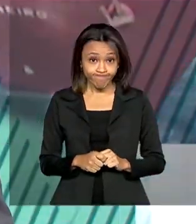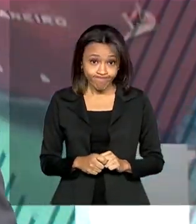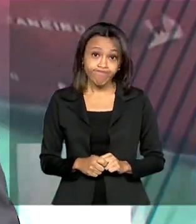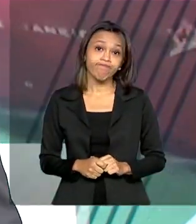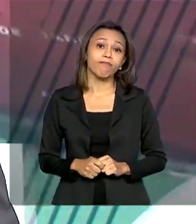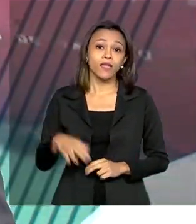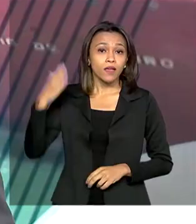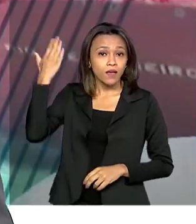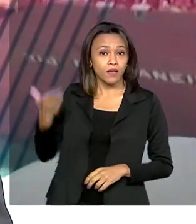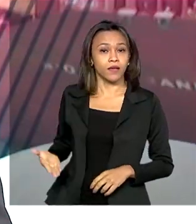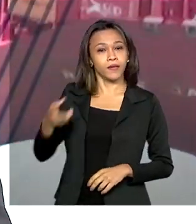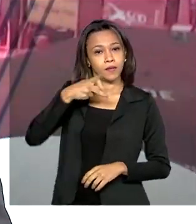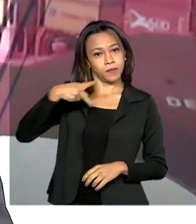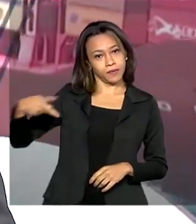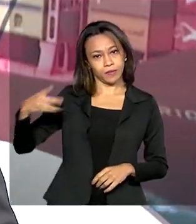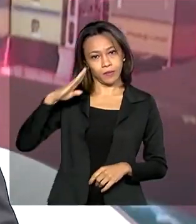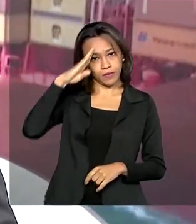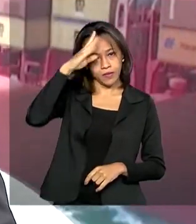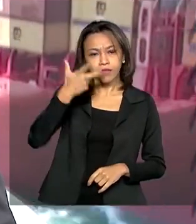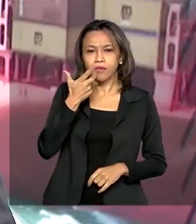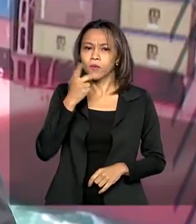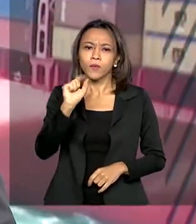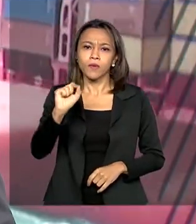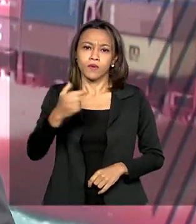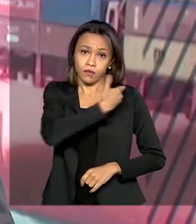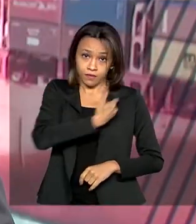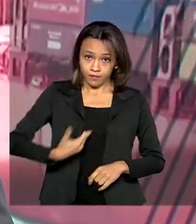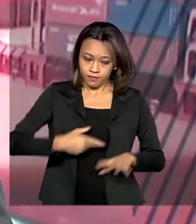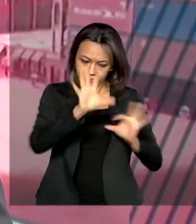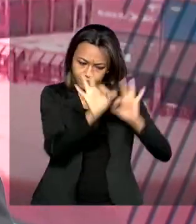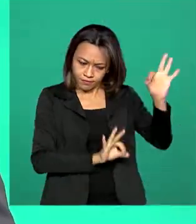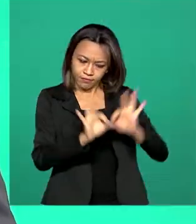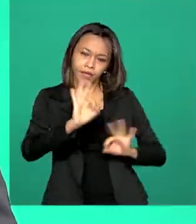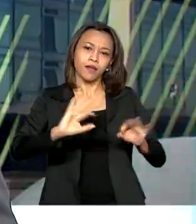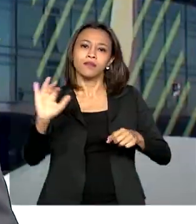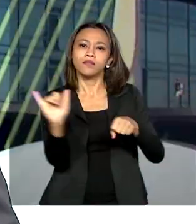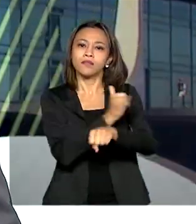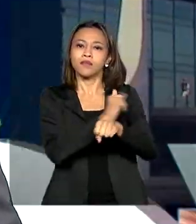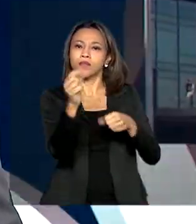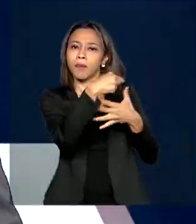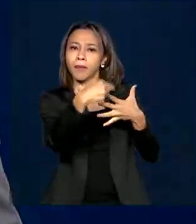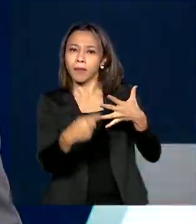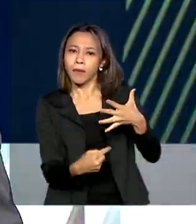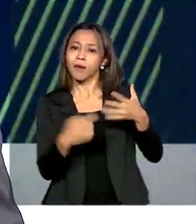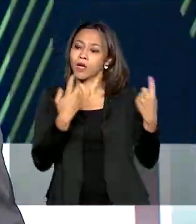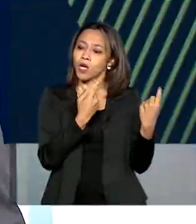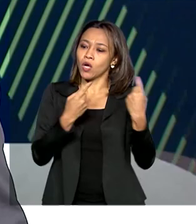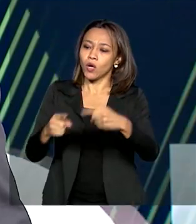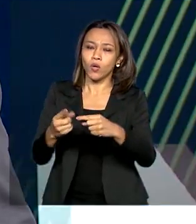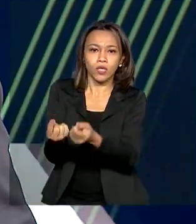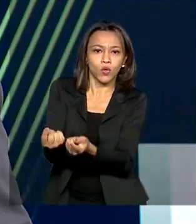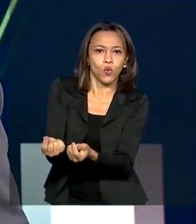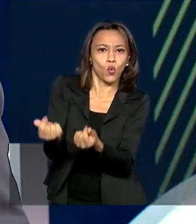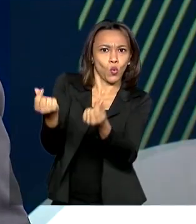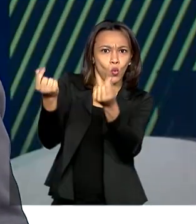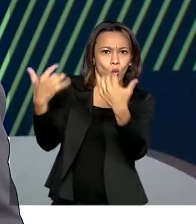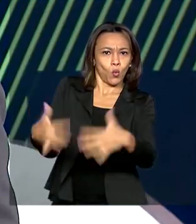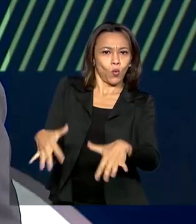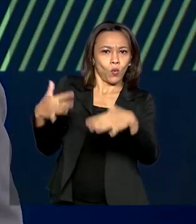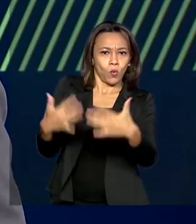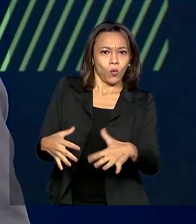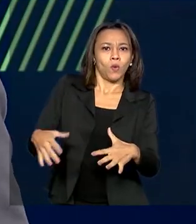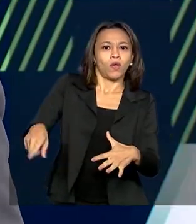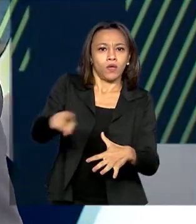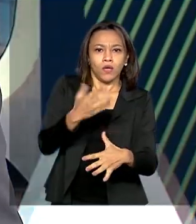presidente Jair Bolsonaro diz que o governo prepara medidas para combater o aumento do preço dos alimentos, principalmente em relação ao